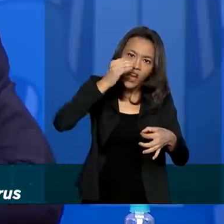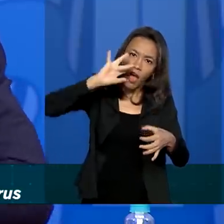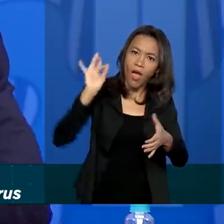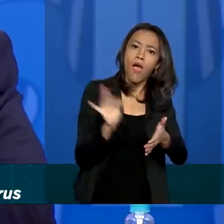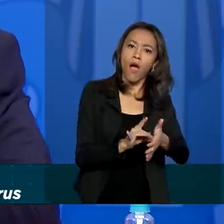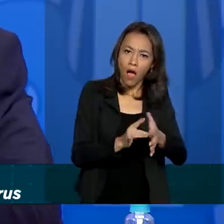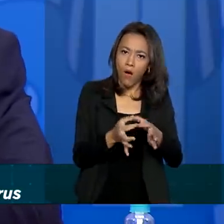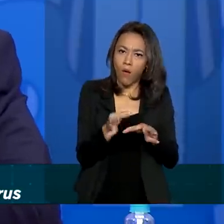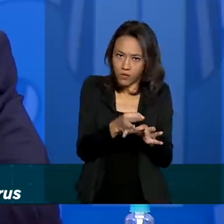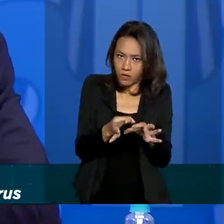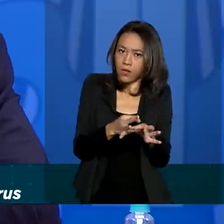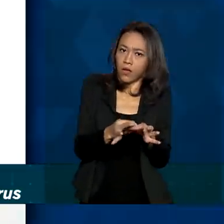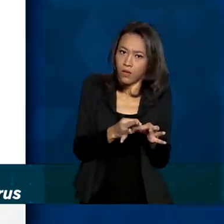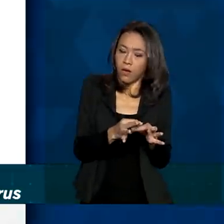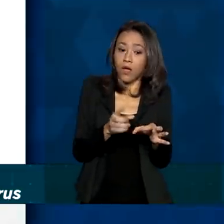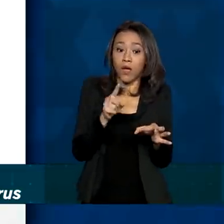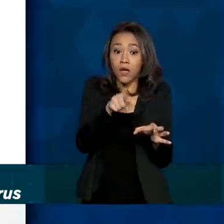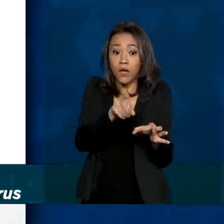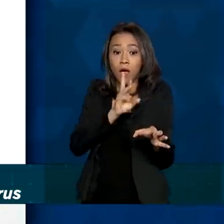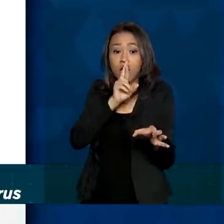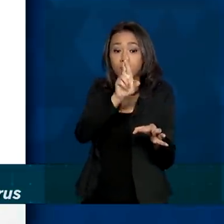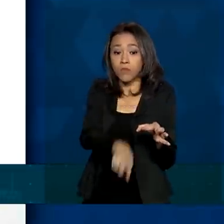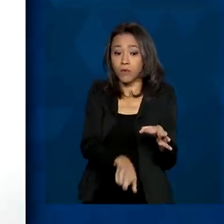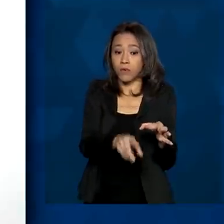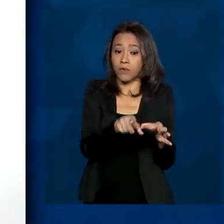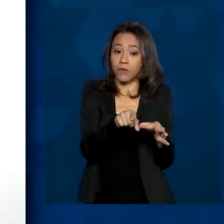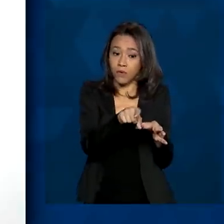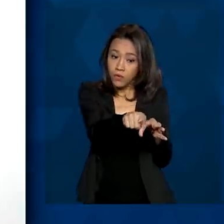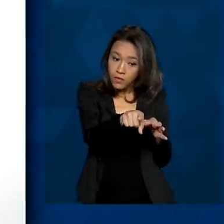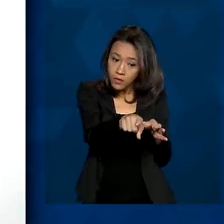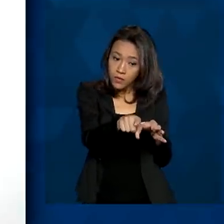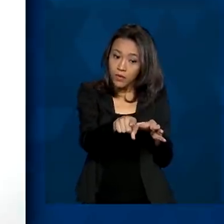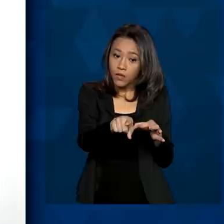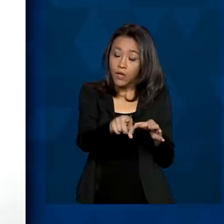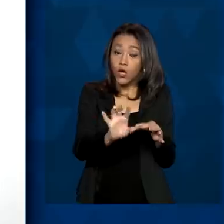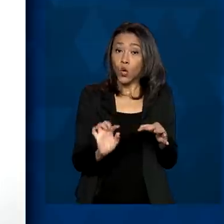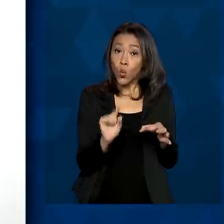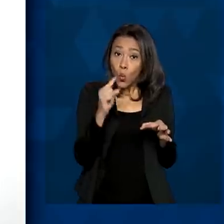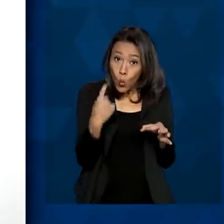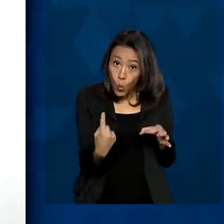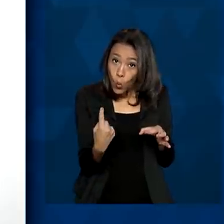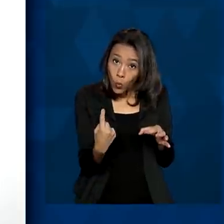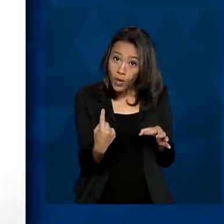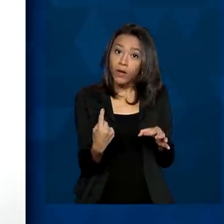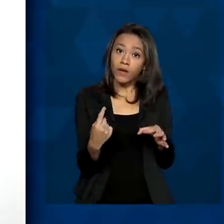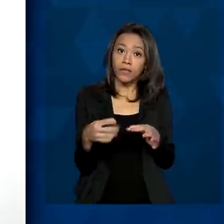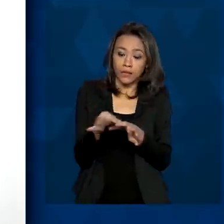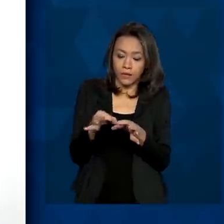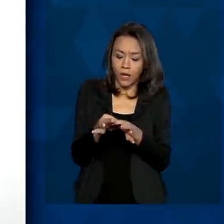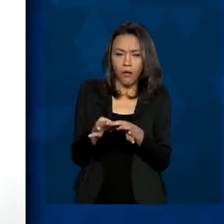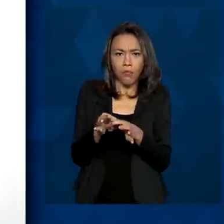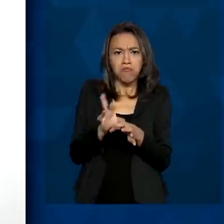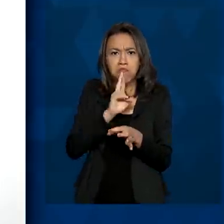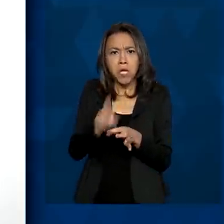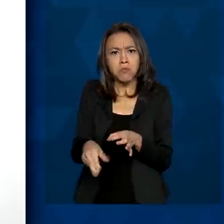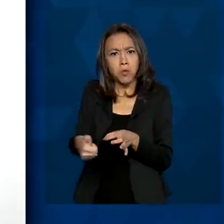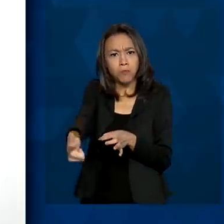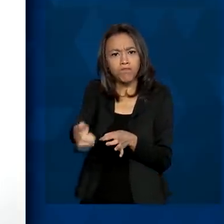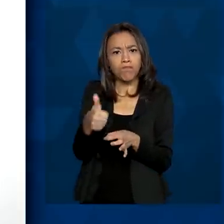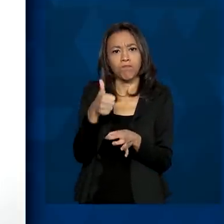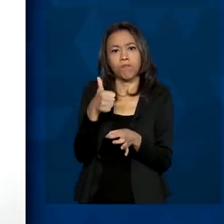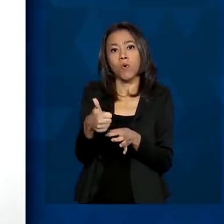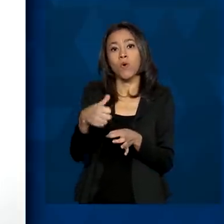e você vê ali o resultado. Uma dessas duas teve um resultado muito bom. 94